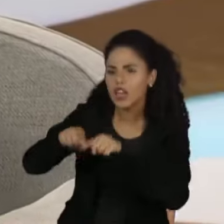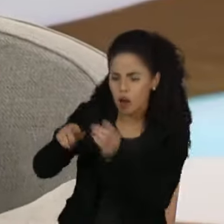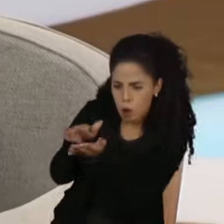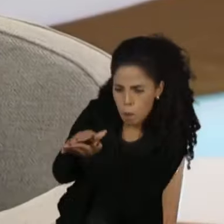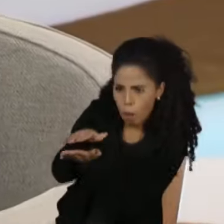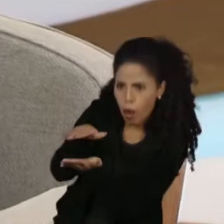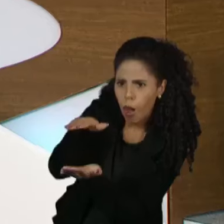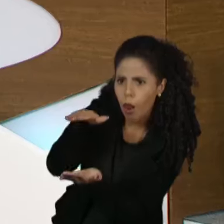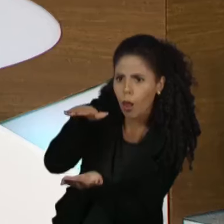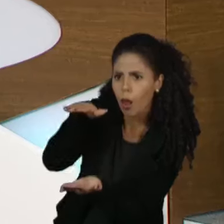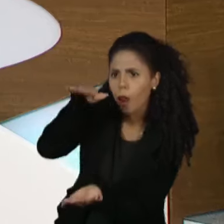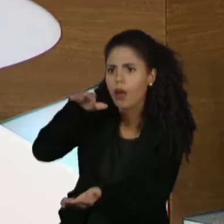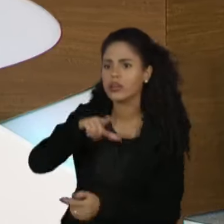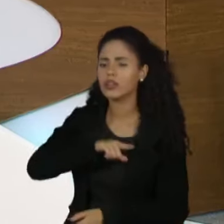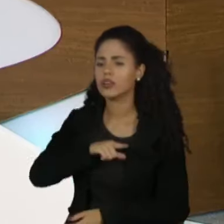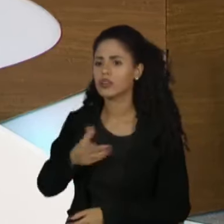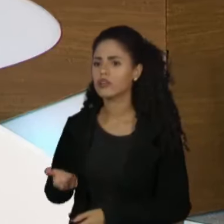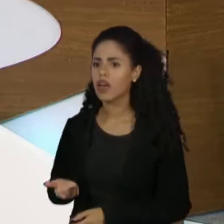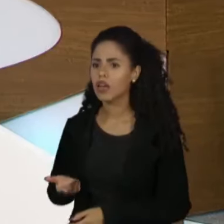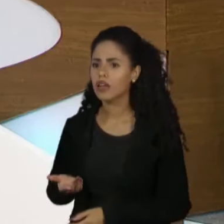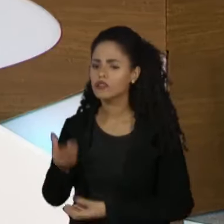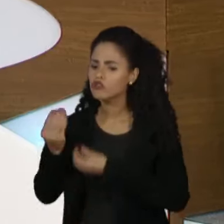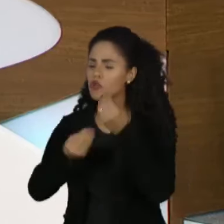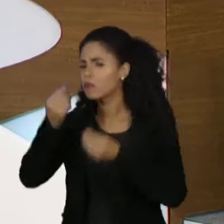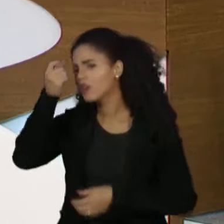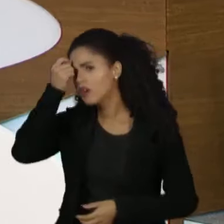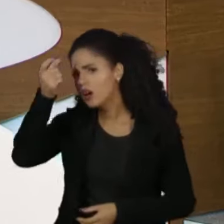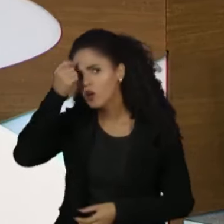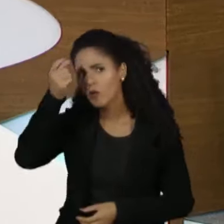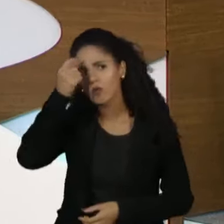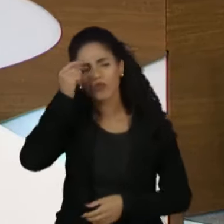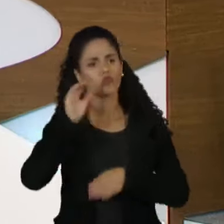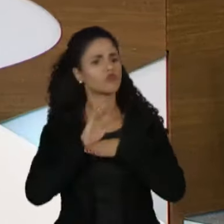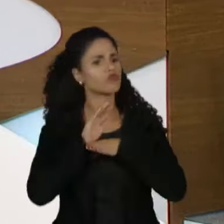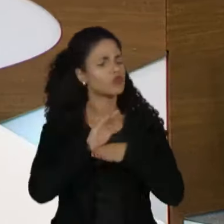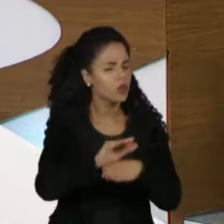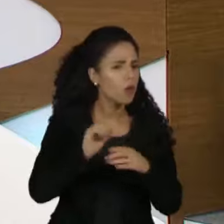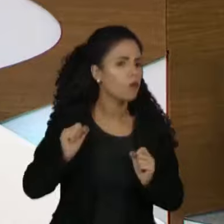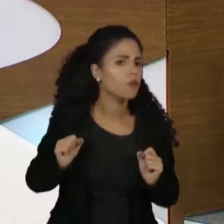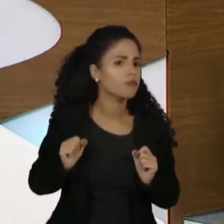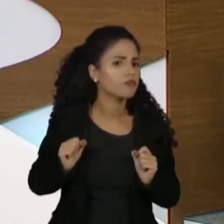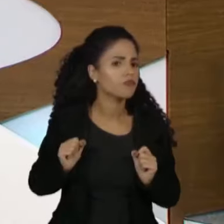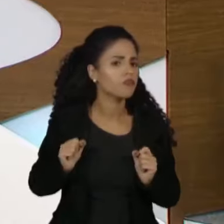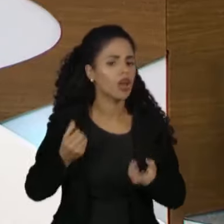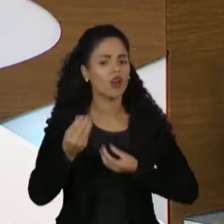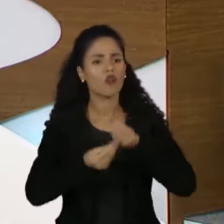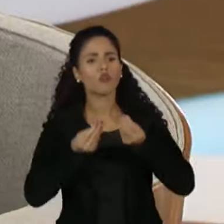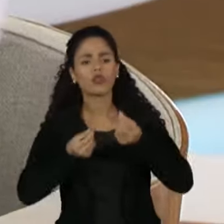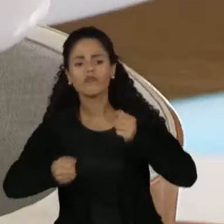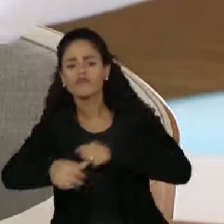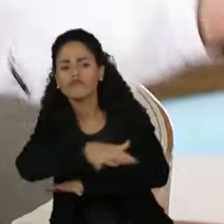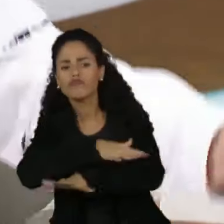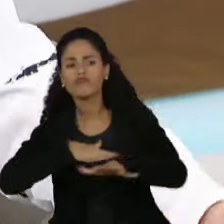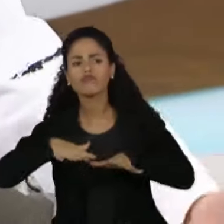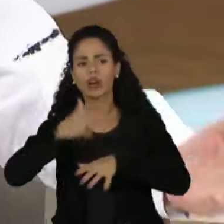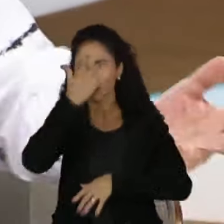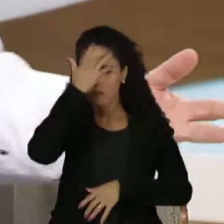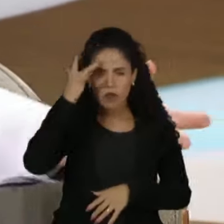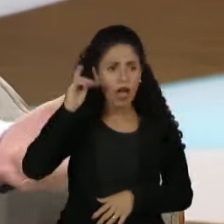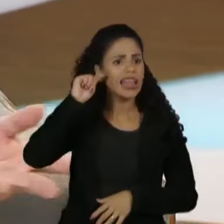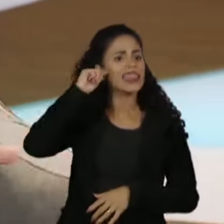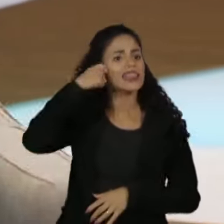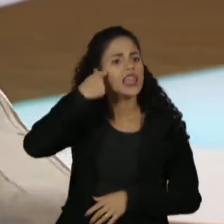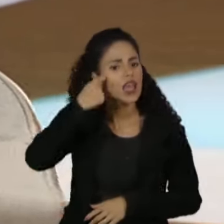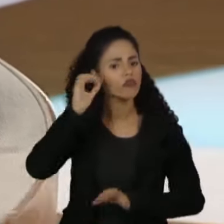imprensa nanica, de como que a cultura se mobilizou, como que os movimentos, como que o movimento negro